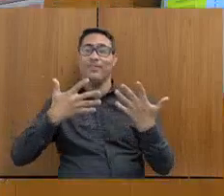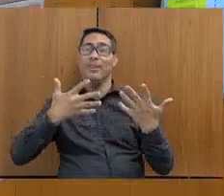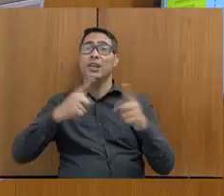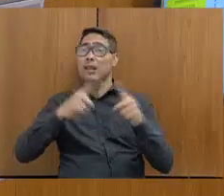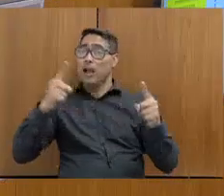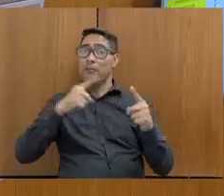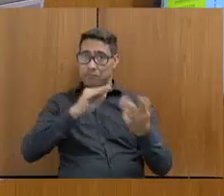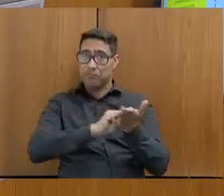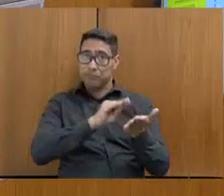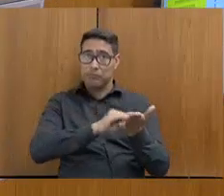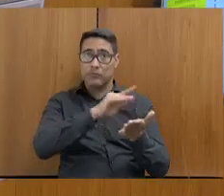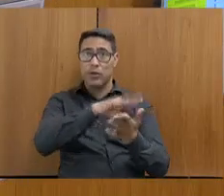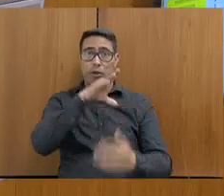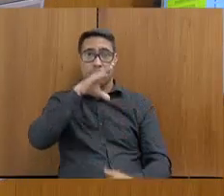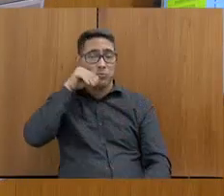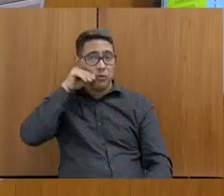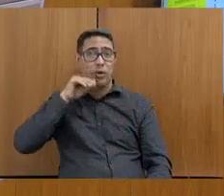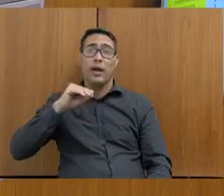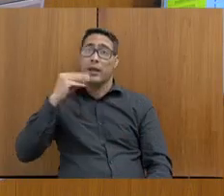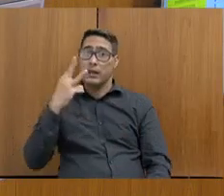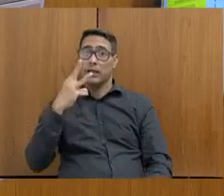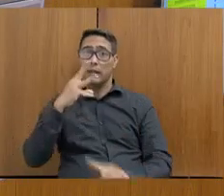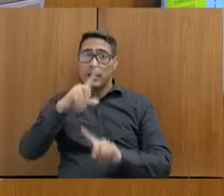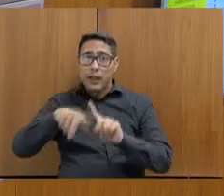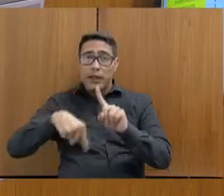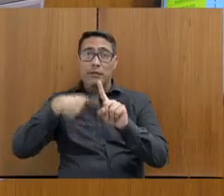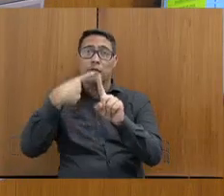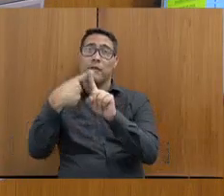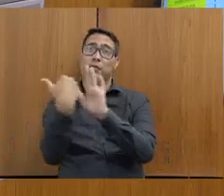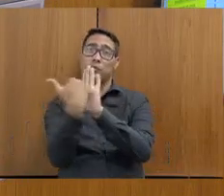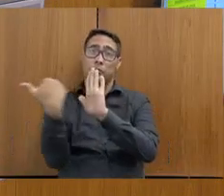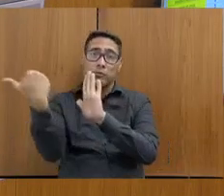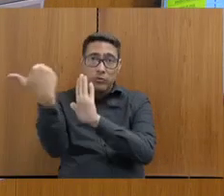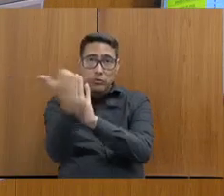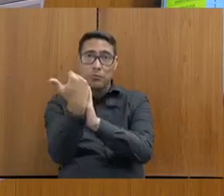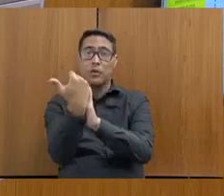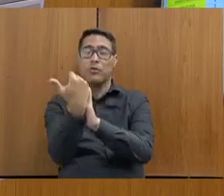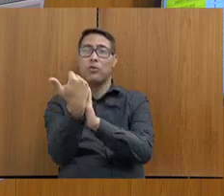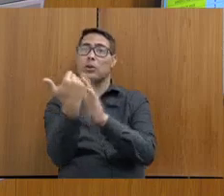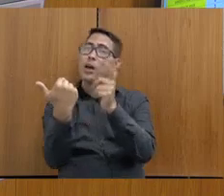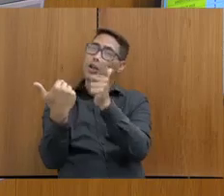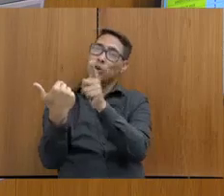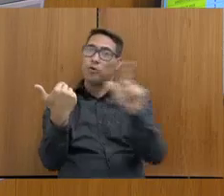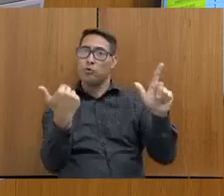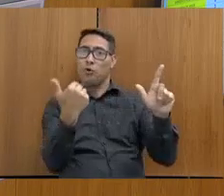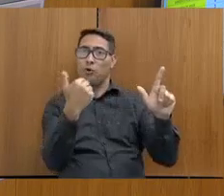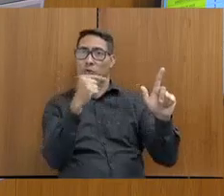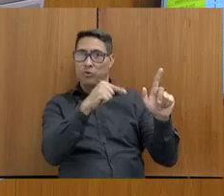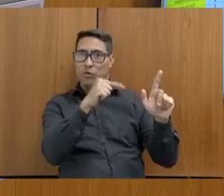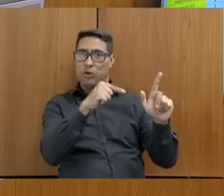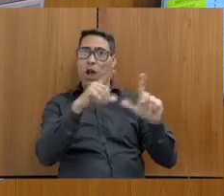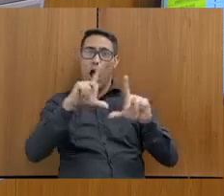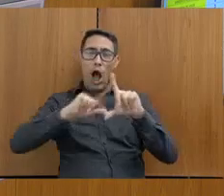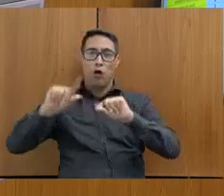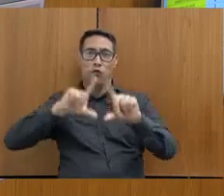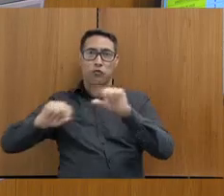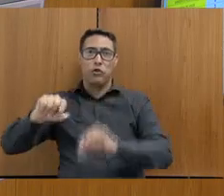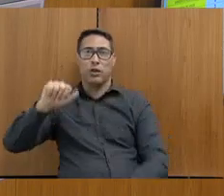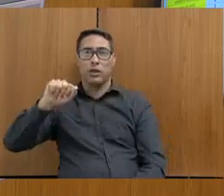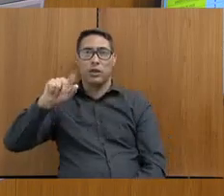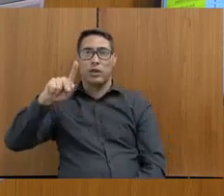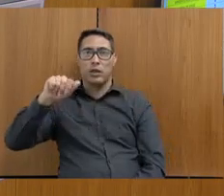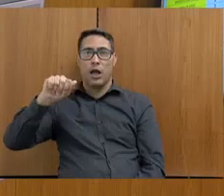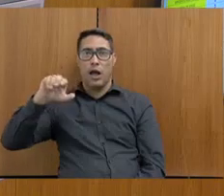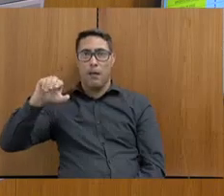desse tipo de profissional. Ela é três vezes superior à unidade convencional. A fuga. A fuga na PAC? O senhor tem o dado? Tenho.